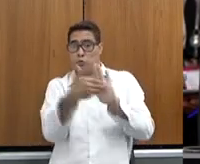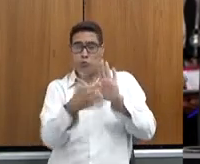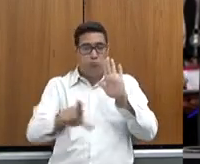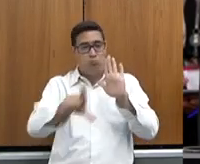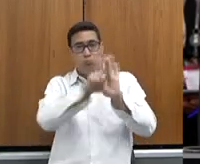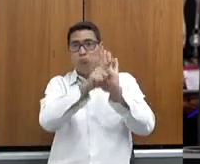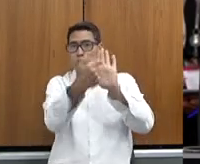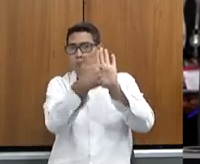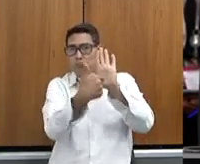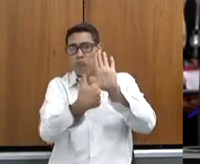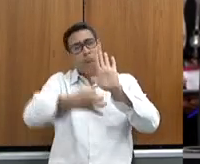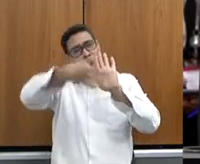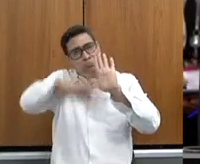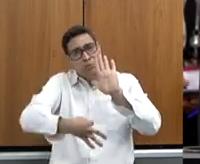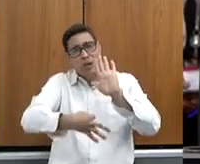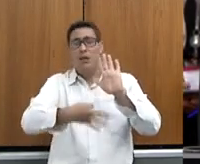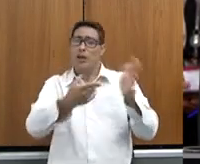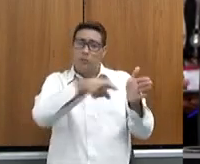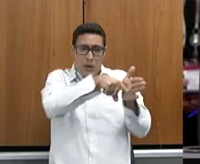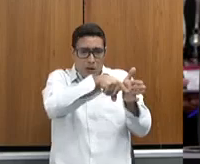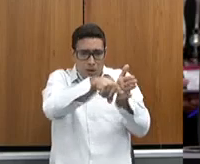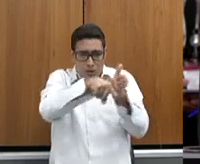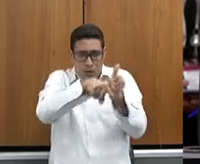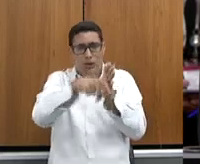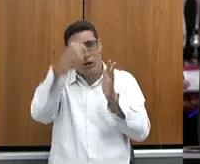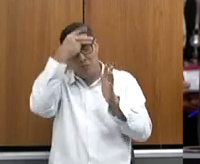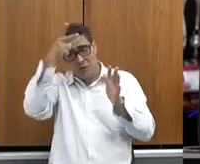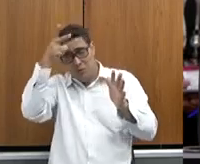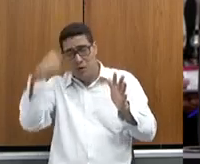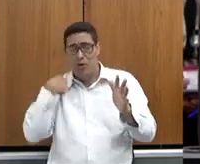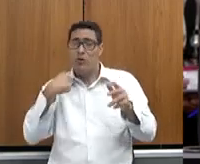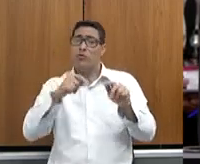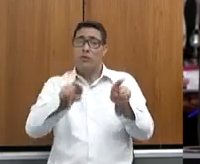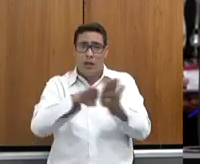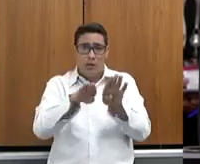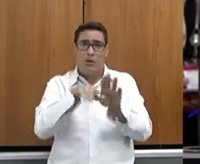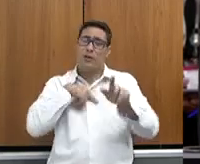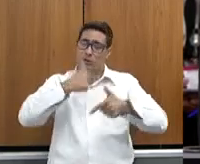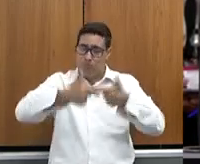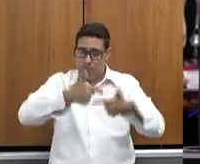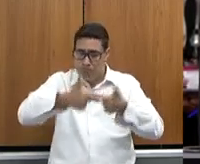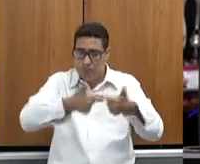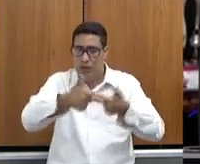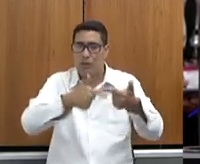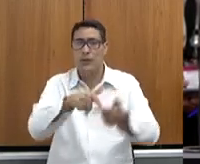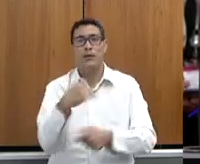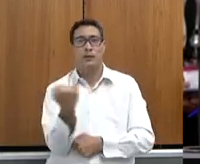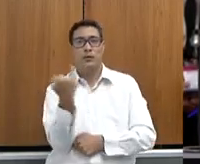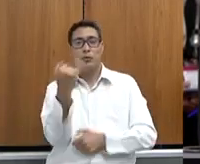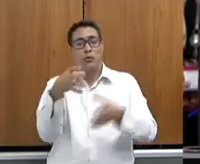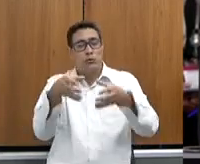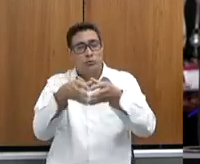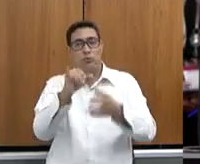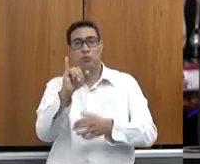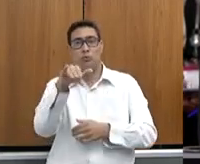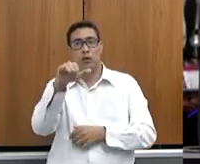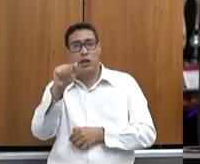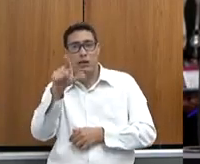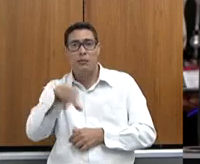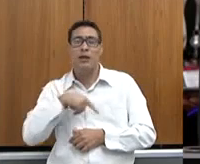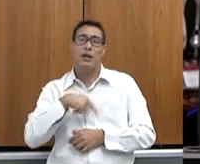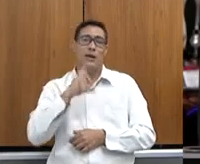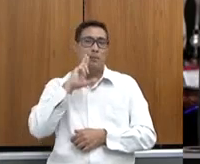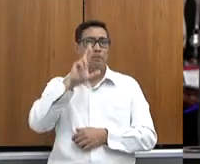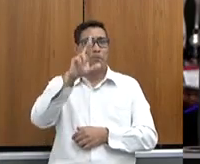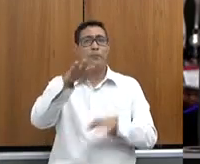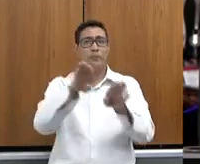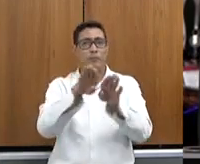expansão dos serviços de inspeção municipal, que a gente faz um trabalho também muito importante, junto com o IMA nas auditorias, em parceria com